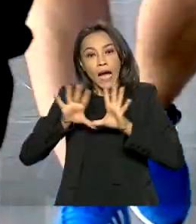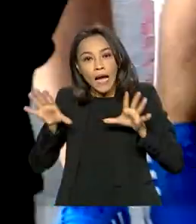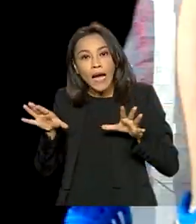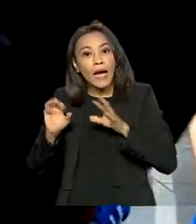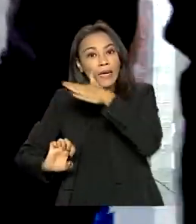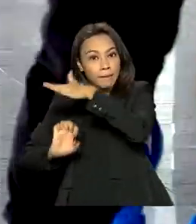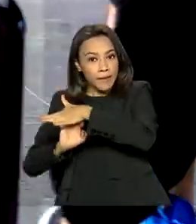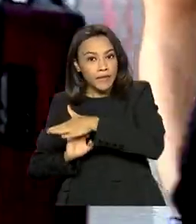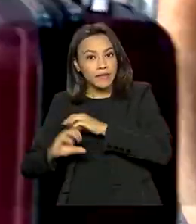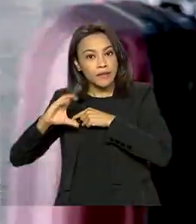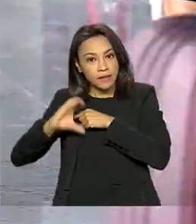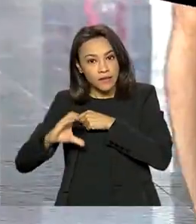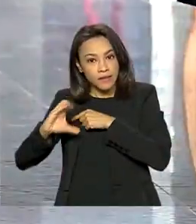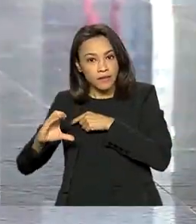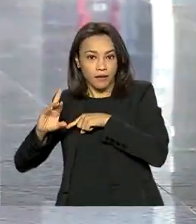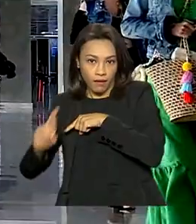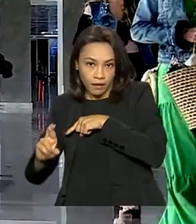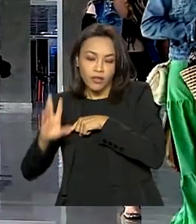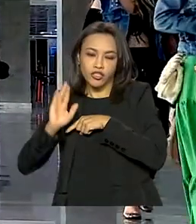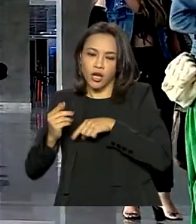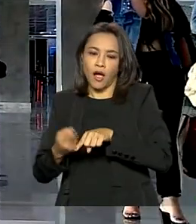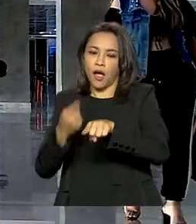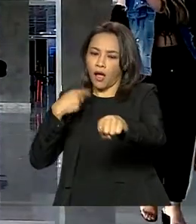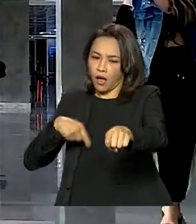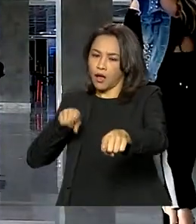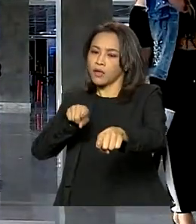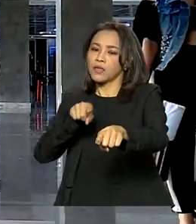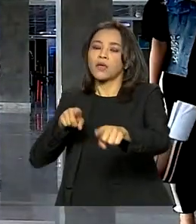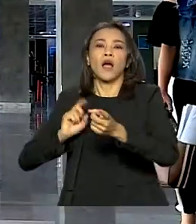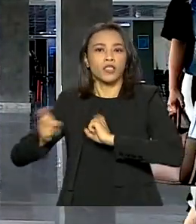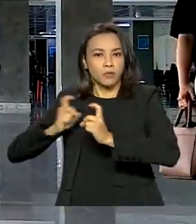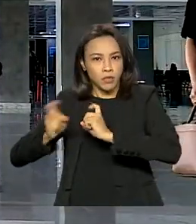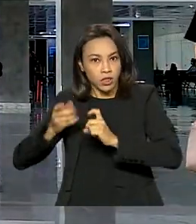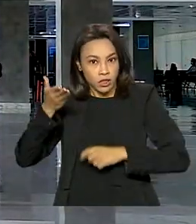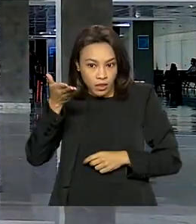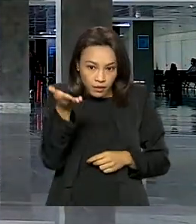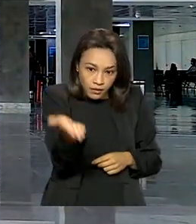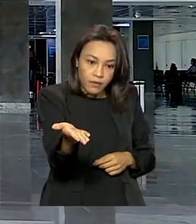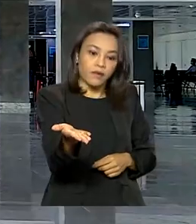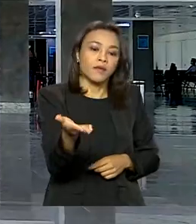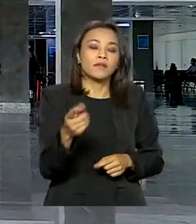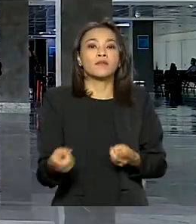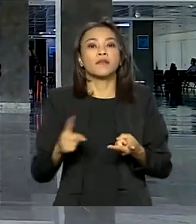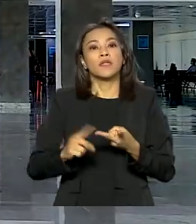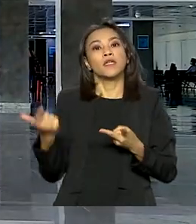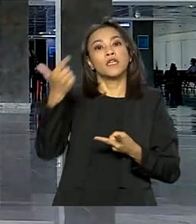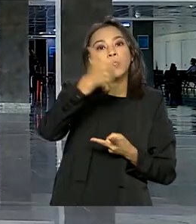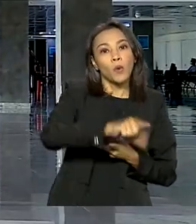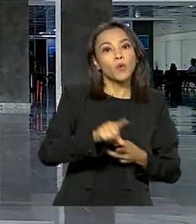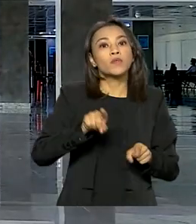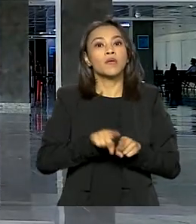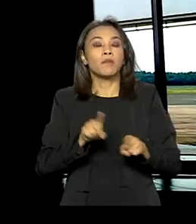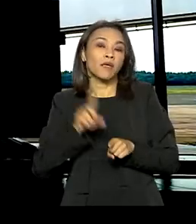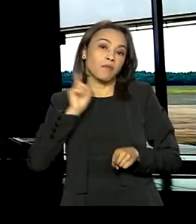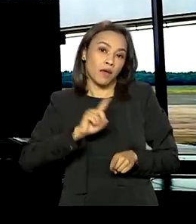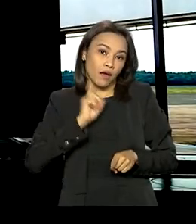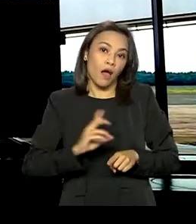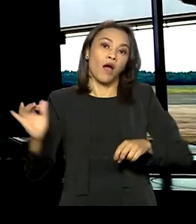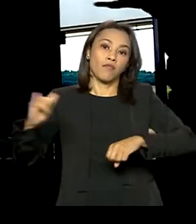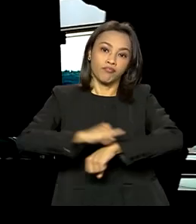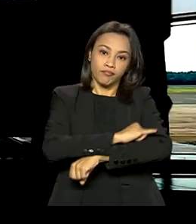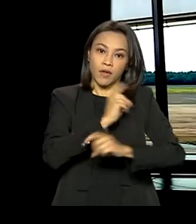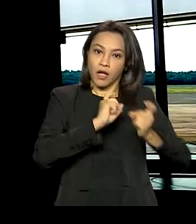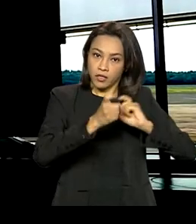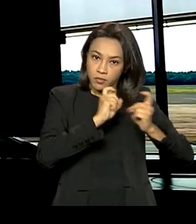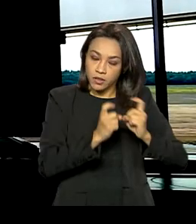já administra o aeroporto de Confins e venceu a concessão do aeroporto da Pampulha, em Minas Gerais. No bloco